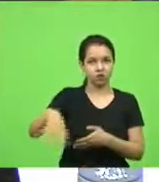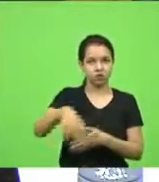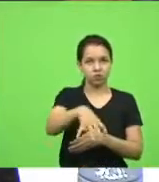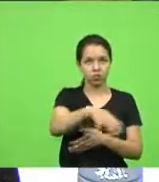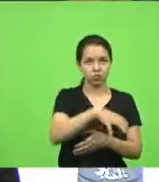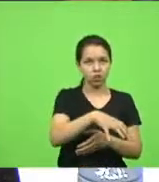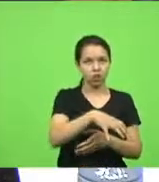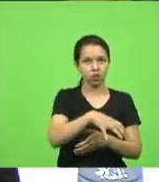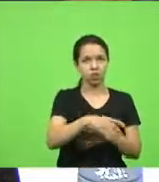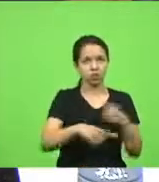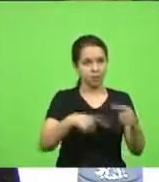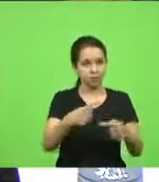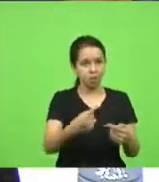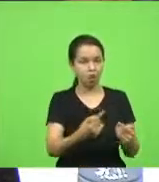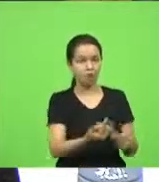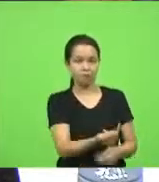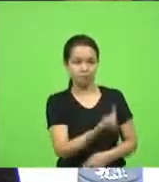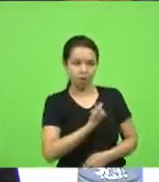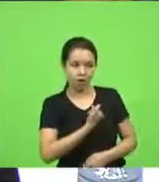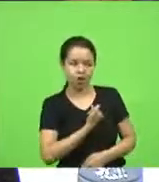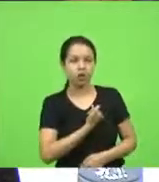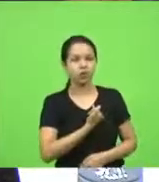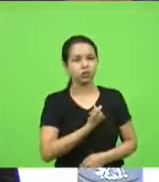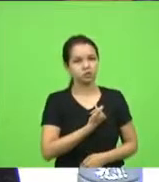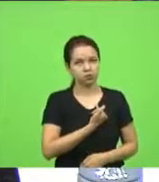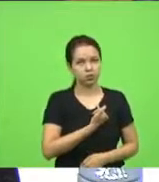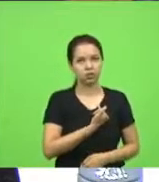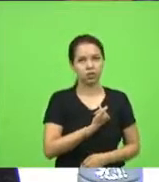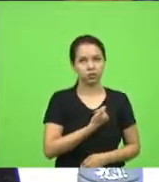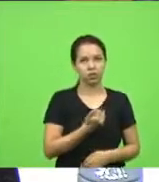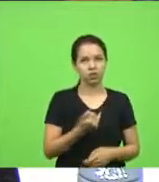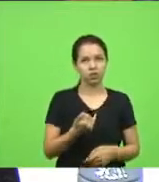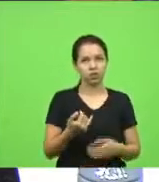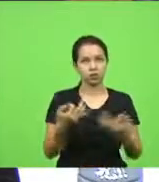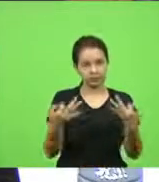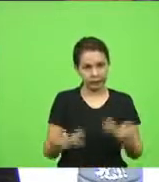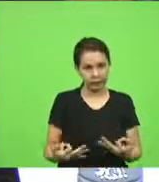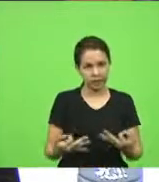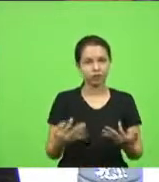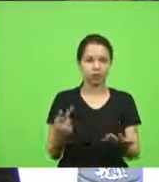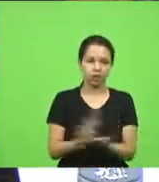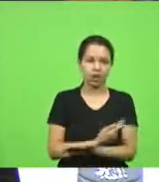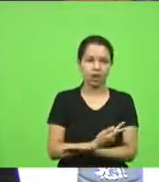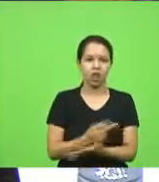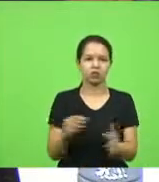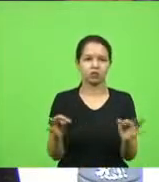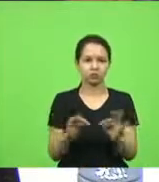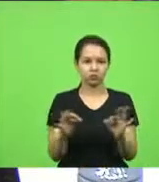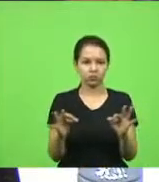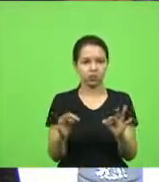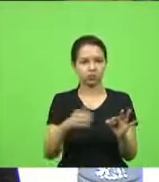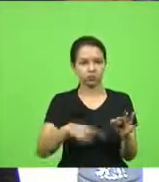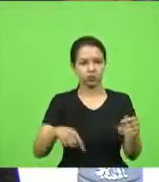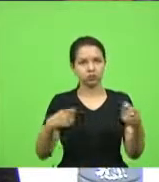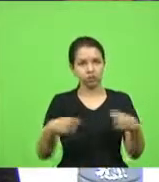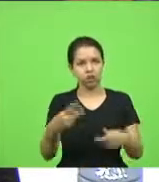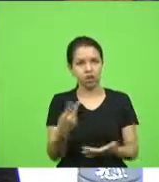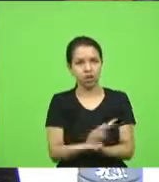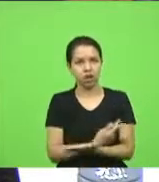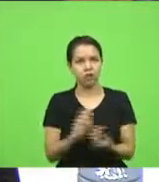recebi essa informação e eu só quero fazer jus para que também não erre. E a gente precisa, quando a gente erra, a gente tem